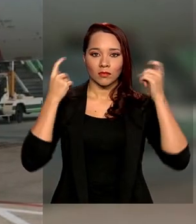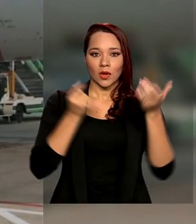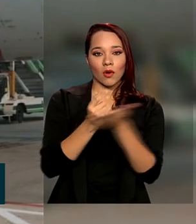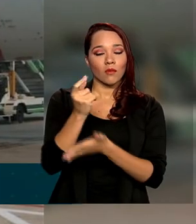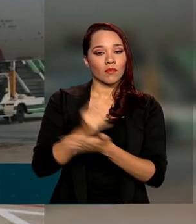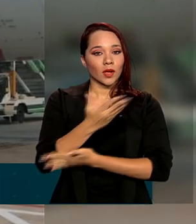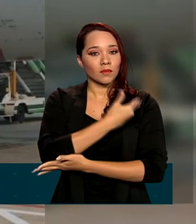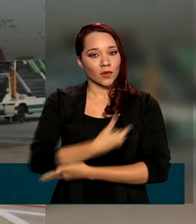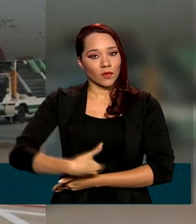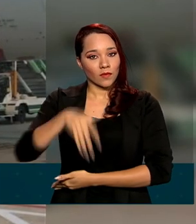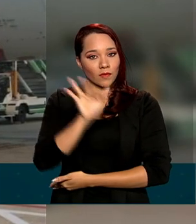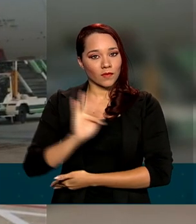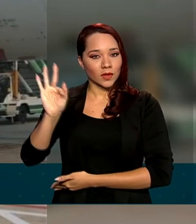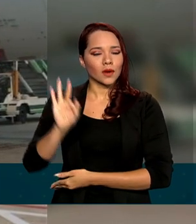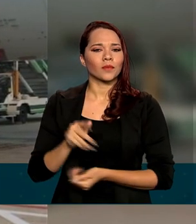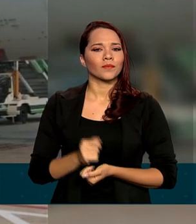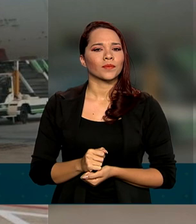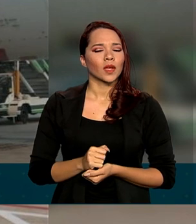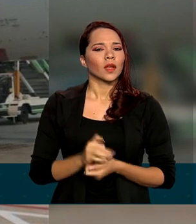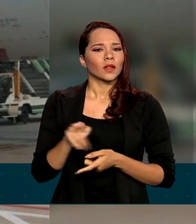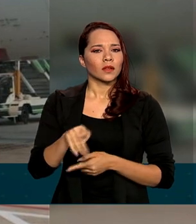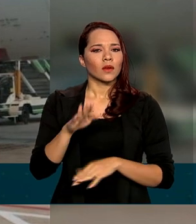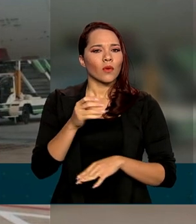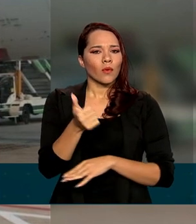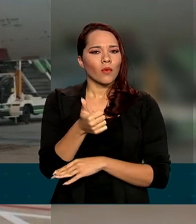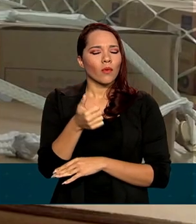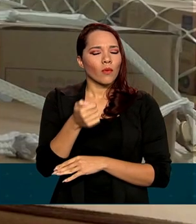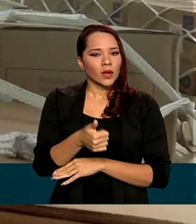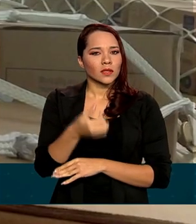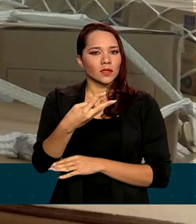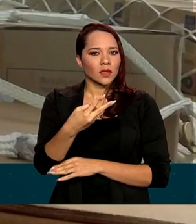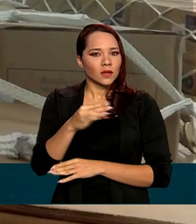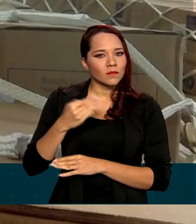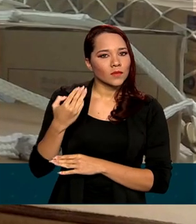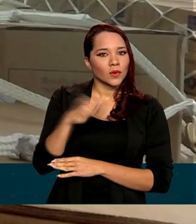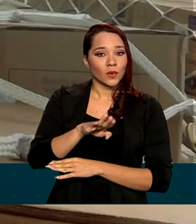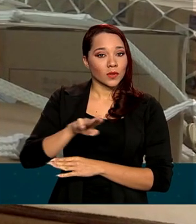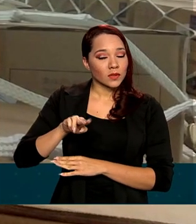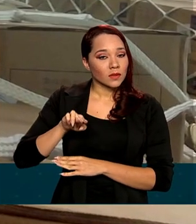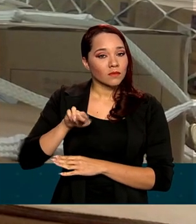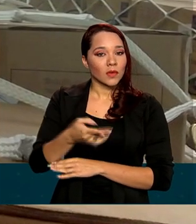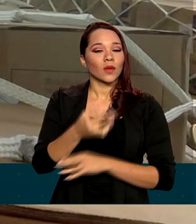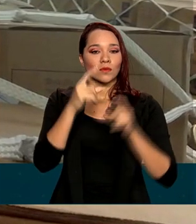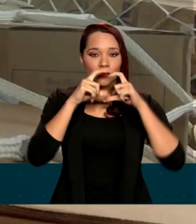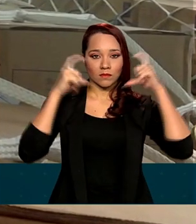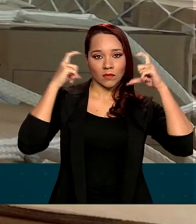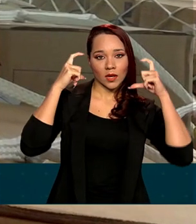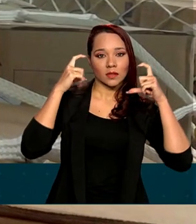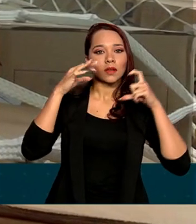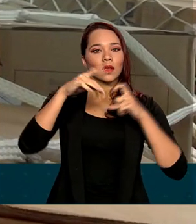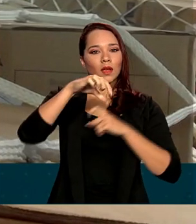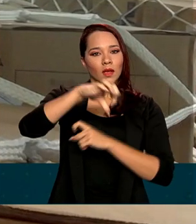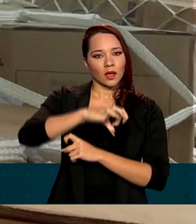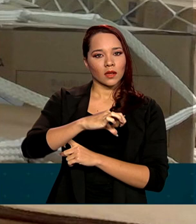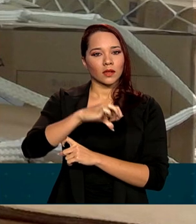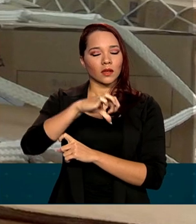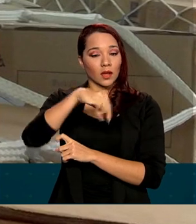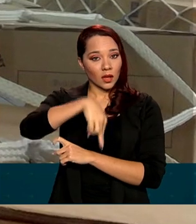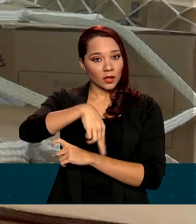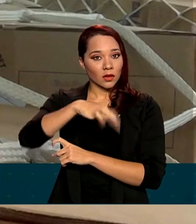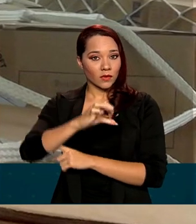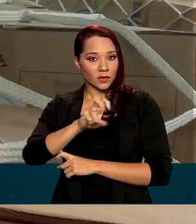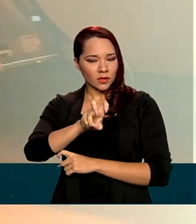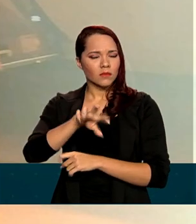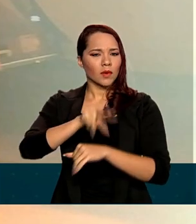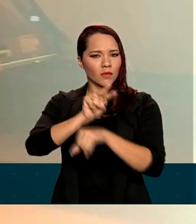pelo governo federal. No carregamento, quase 3 milhões e meio de máscaras do modelo N95, mais indicado para proteger